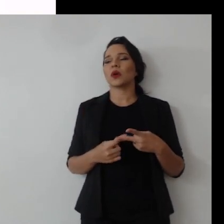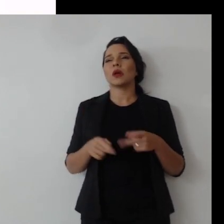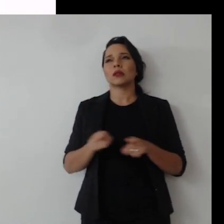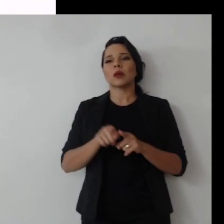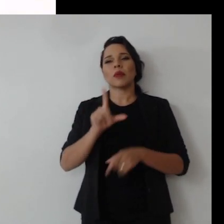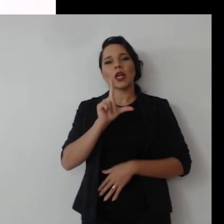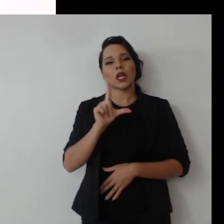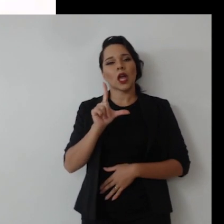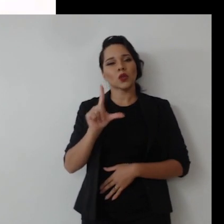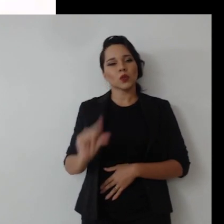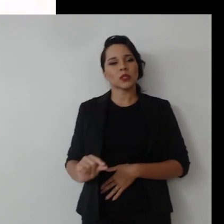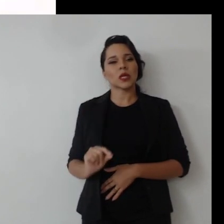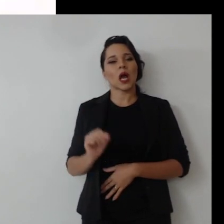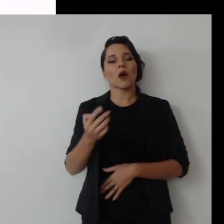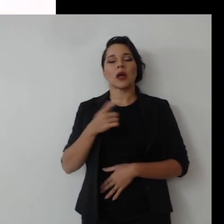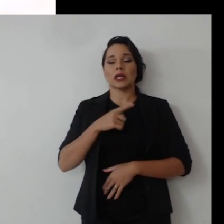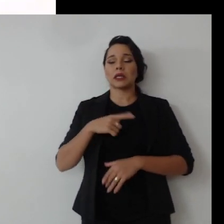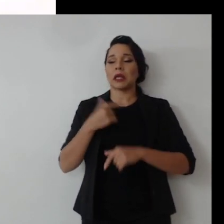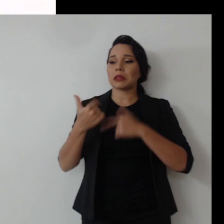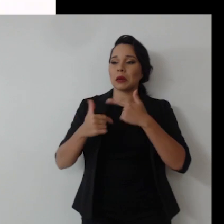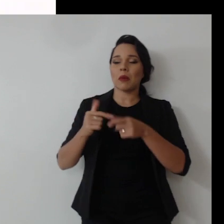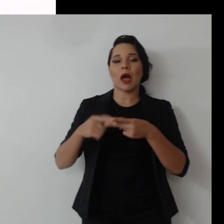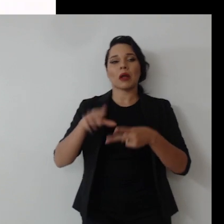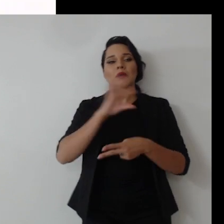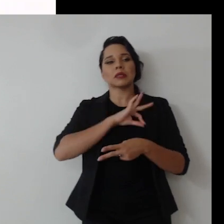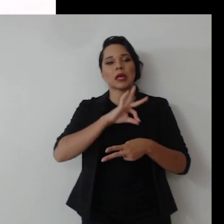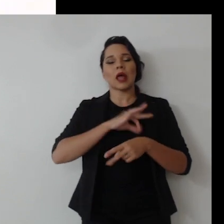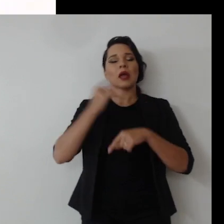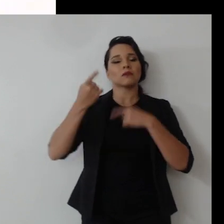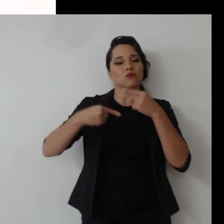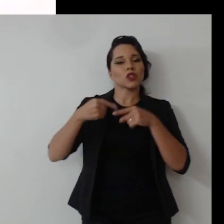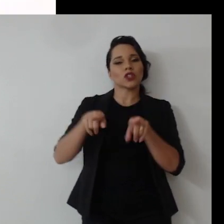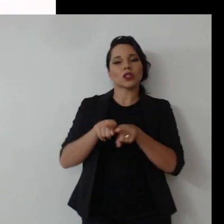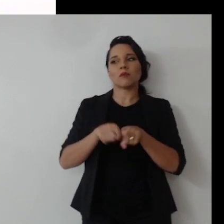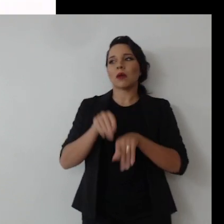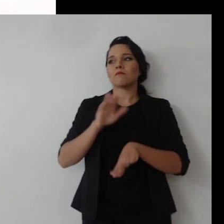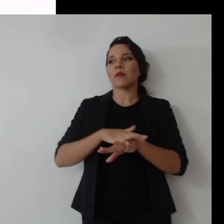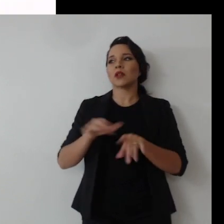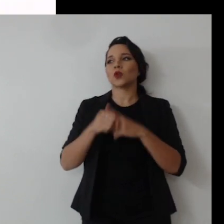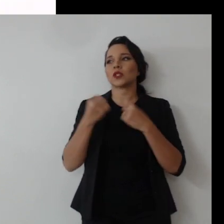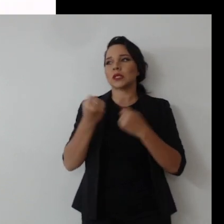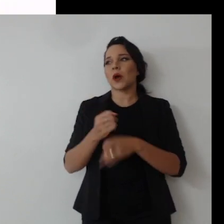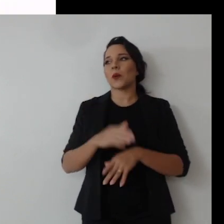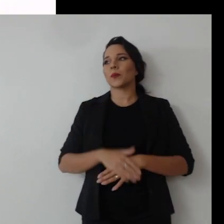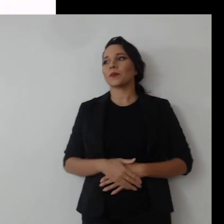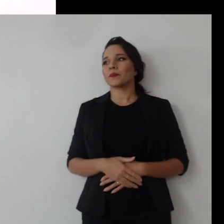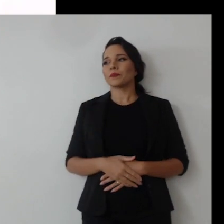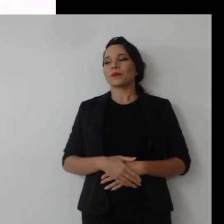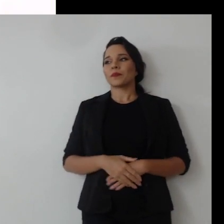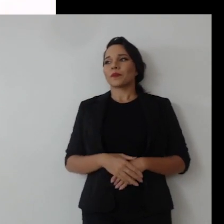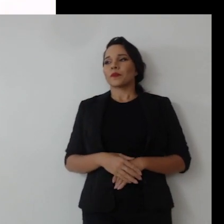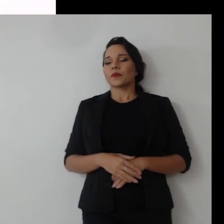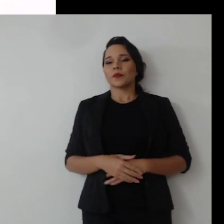e que também gera emprego e renda. Essa política vem com esse objetivo também, com uma pegada social muito grande.